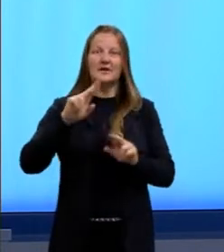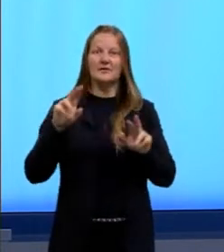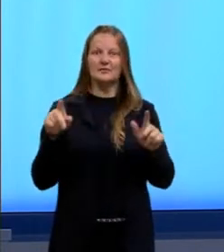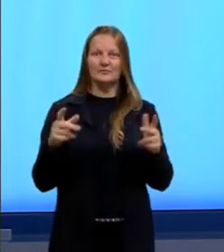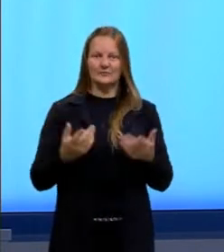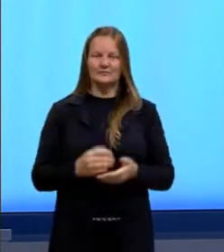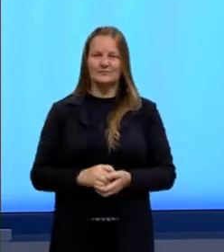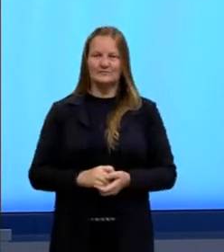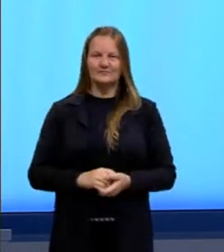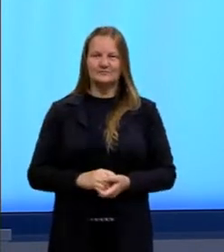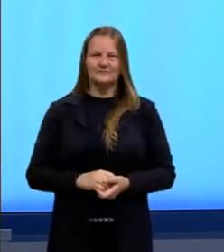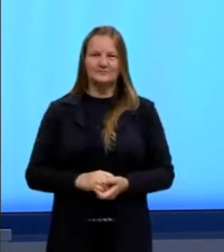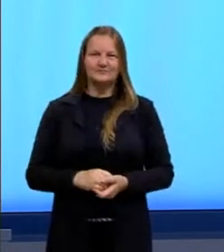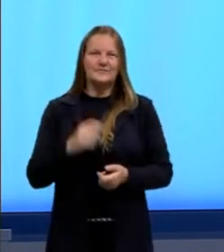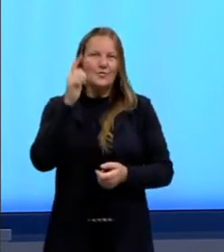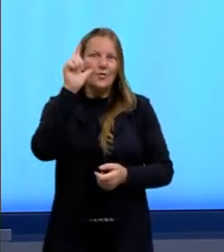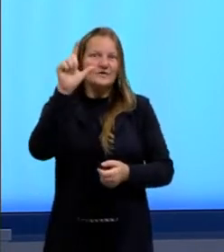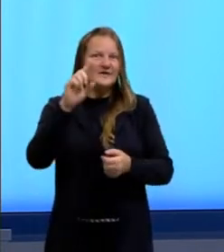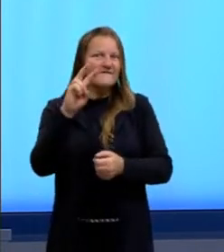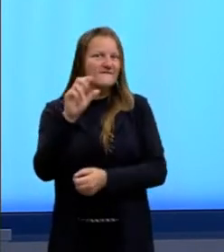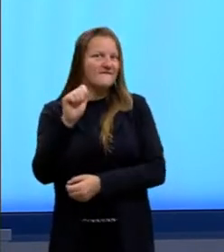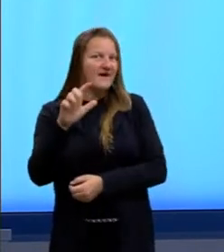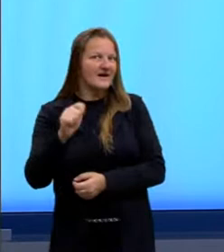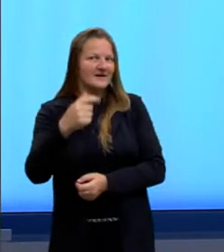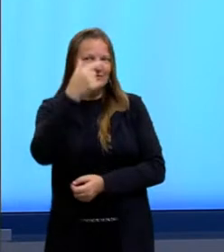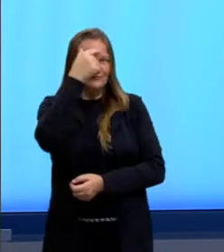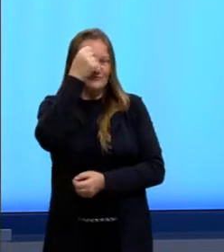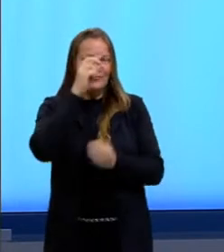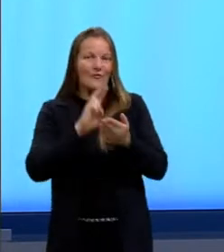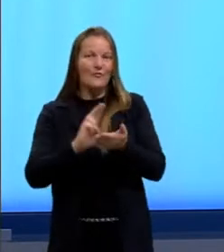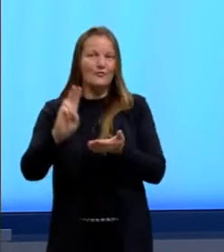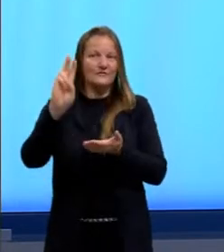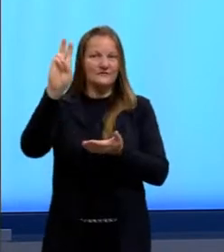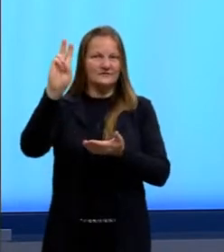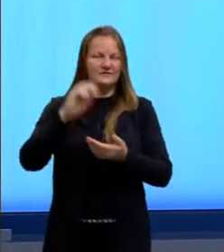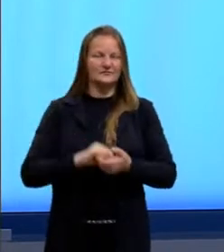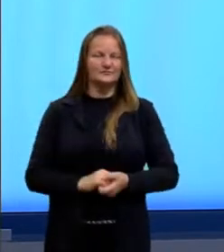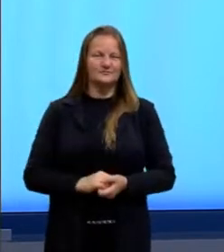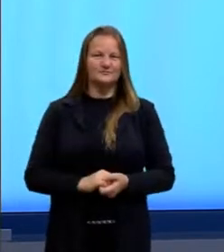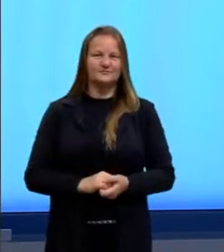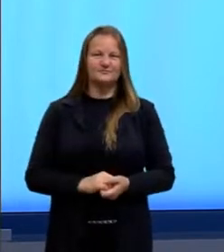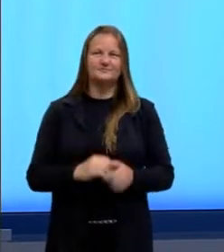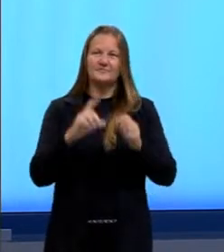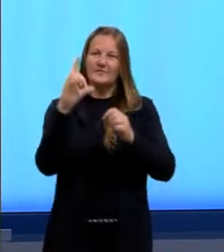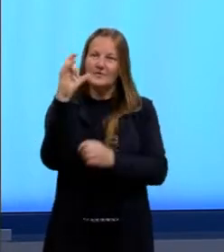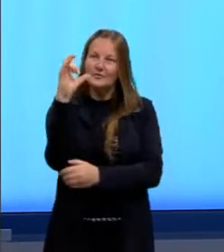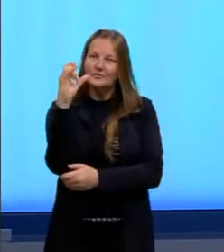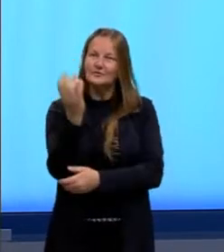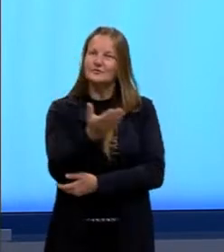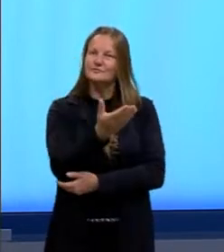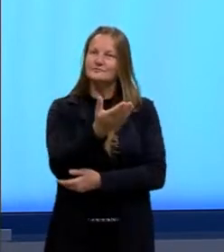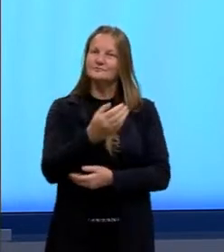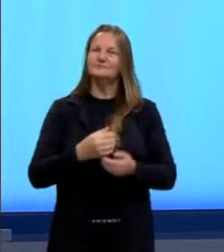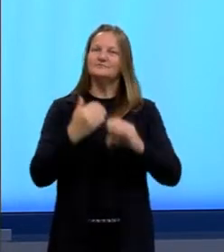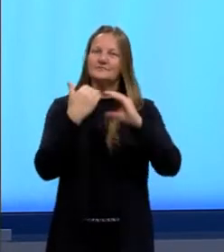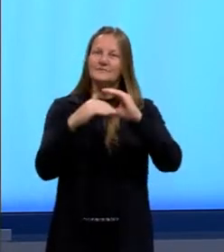questões e conseguir a tua vaga aí na universidade, tá? Agulizado, tá aí então meu Instagram, tá aí também meu